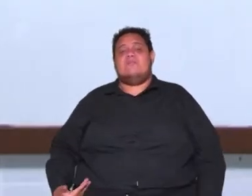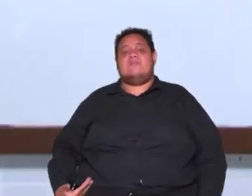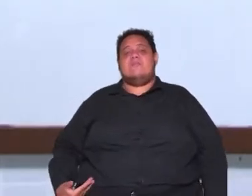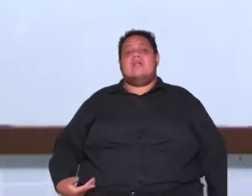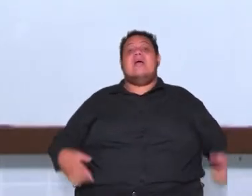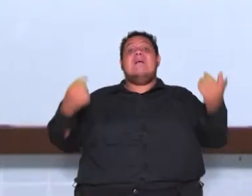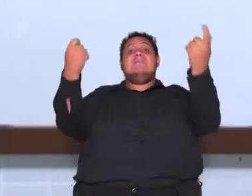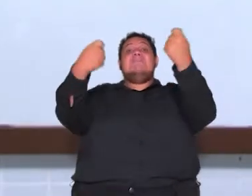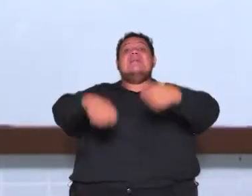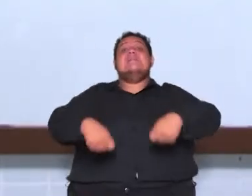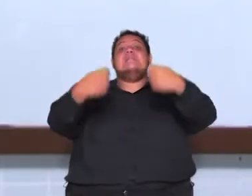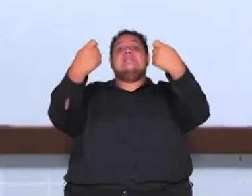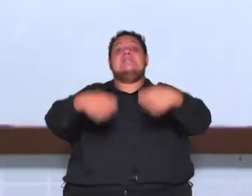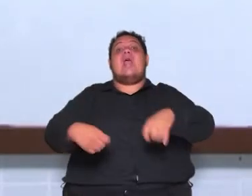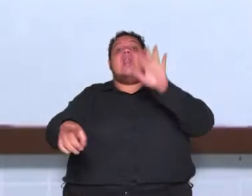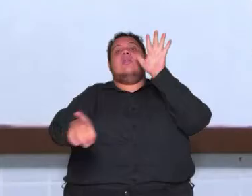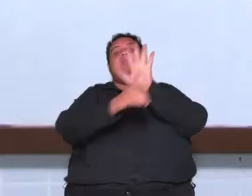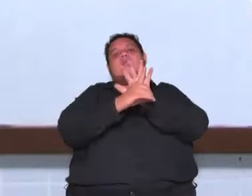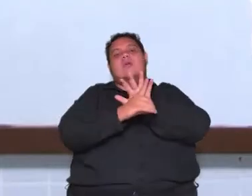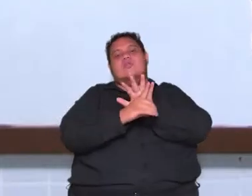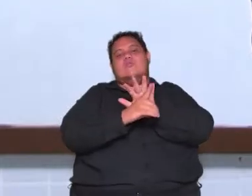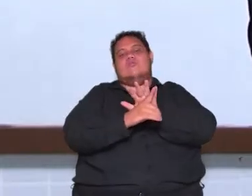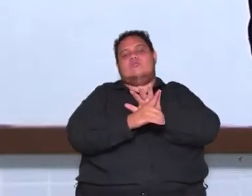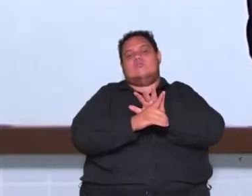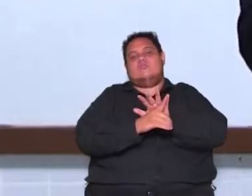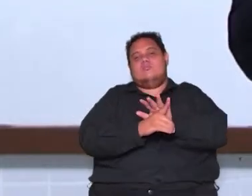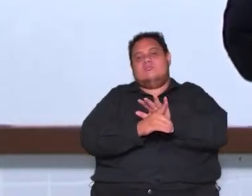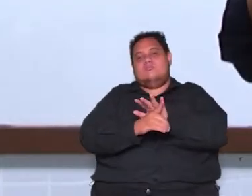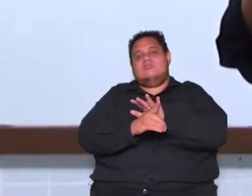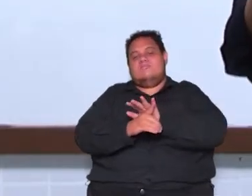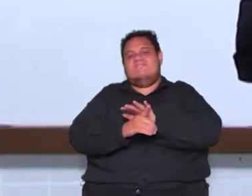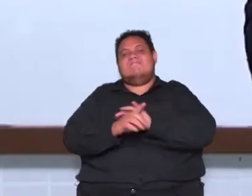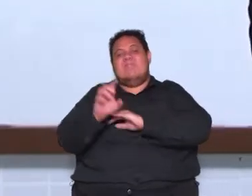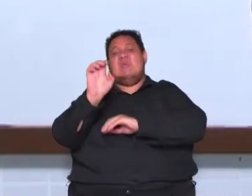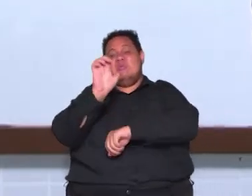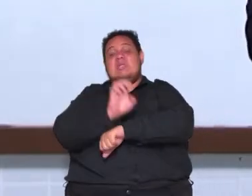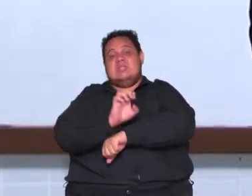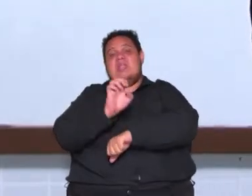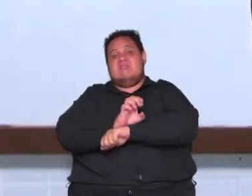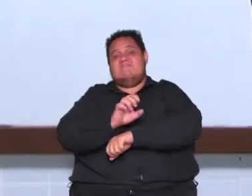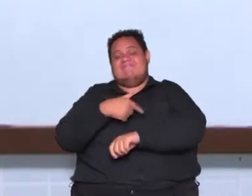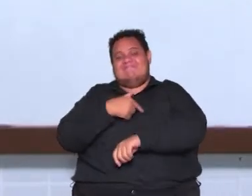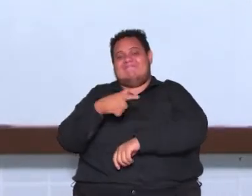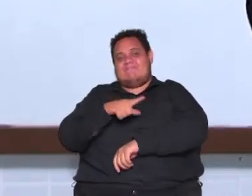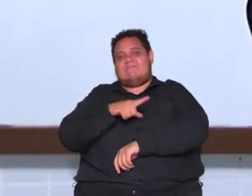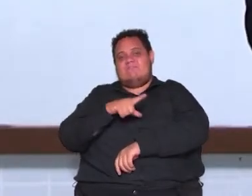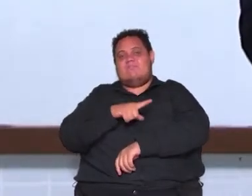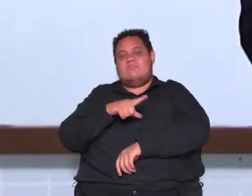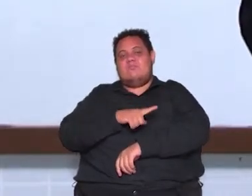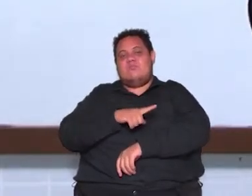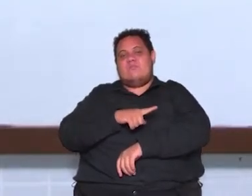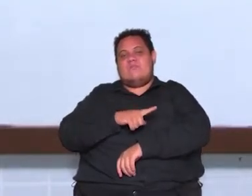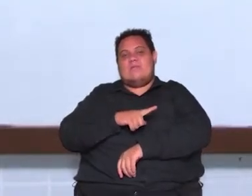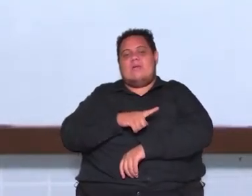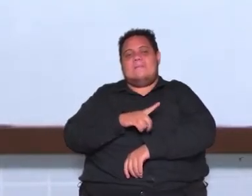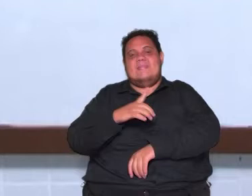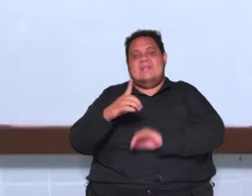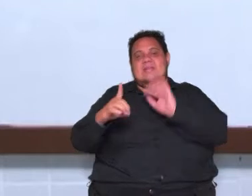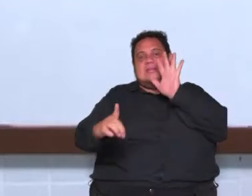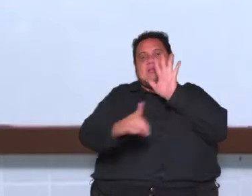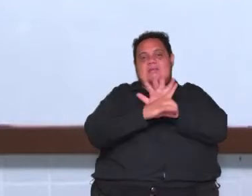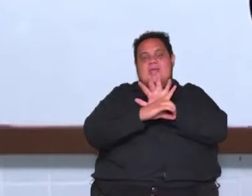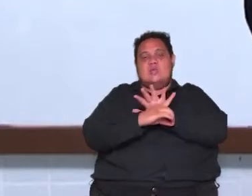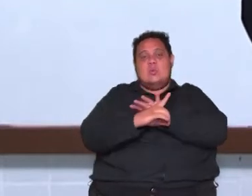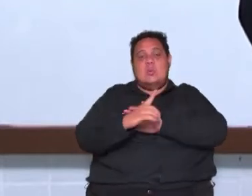garantir e preservar esses direitos então o Estado deve criar meios mecanismo para garantir o direito à propriedade